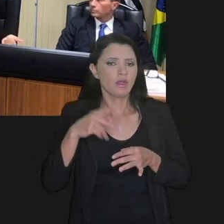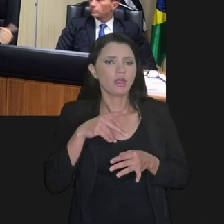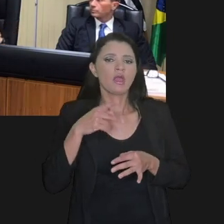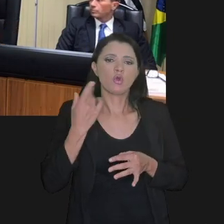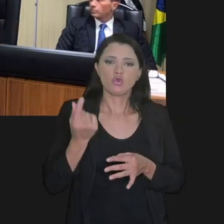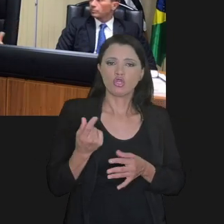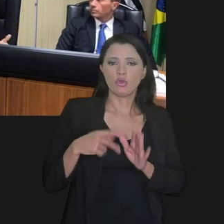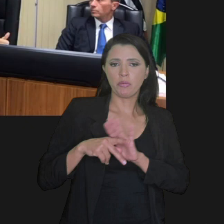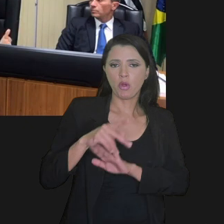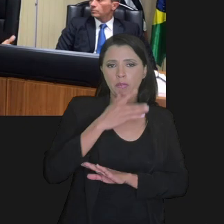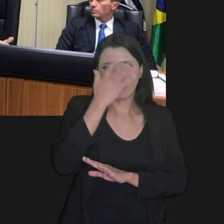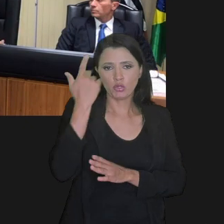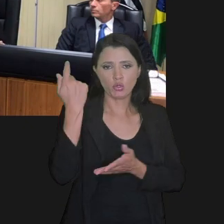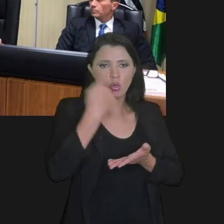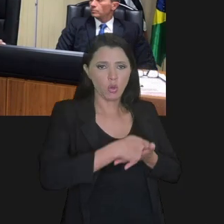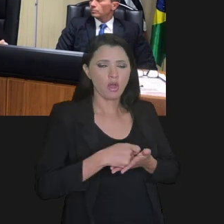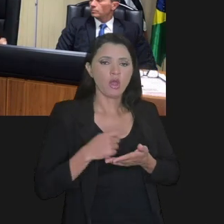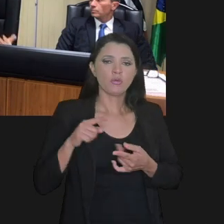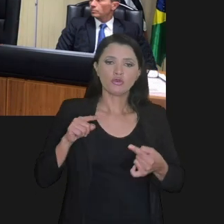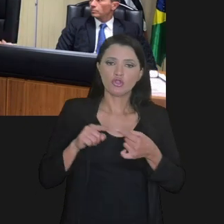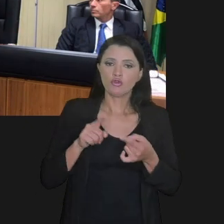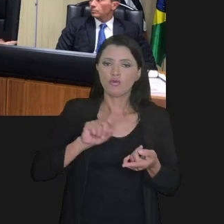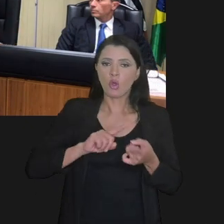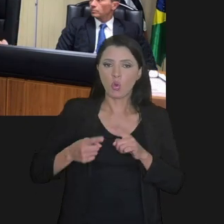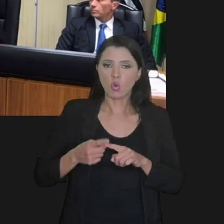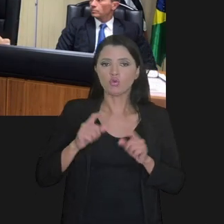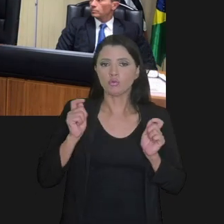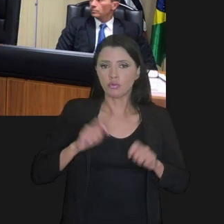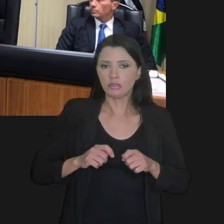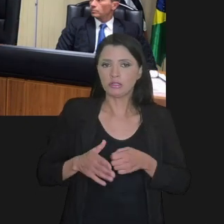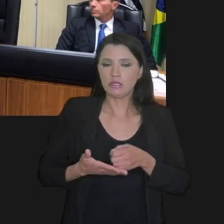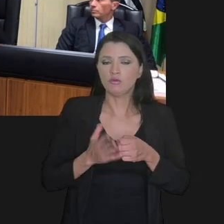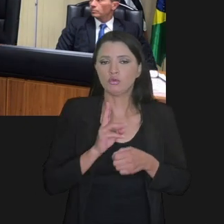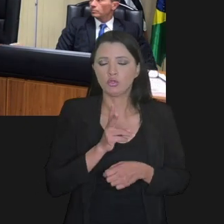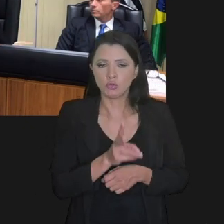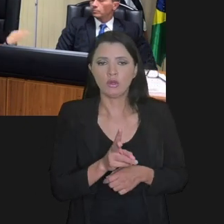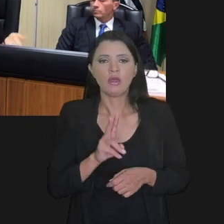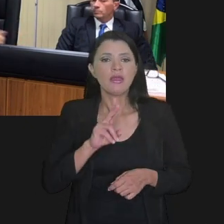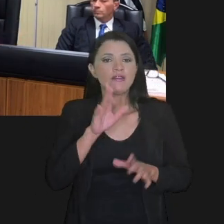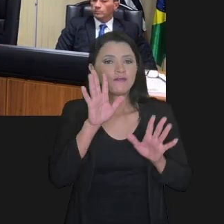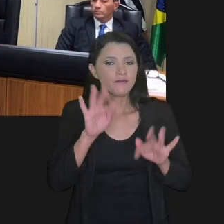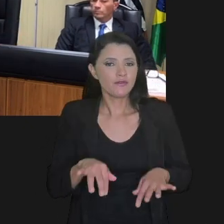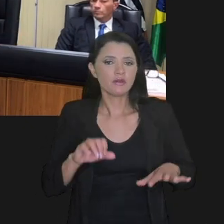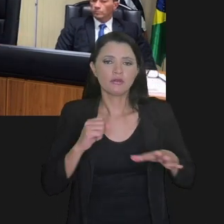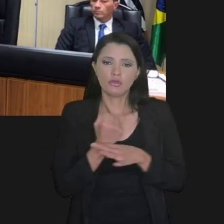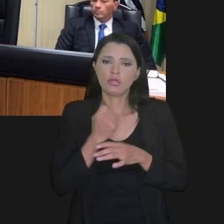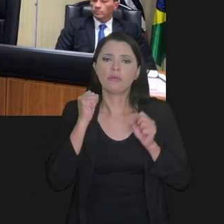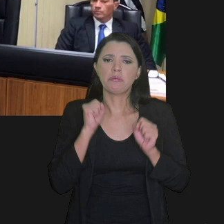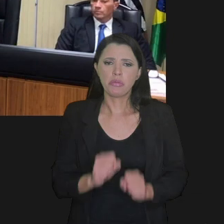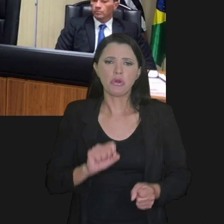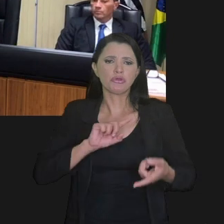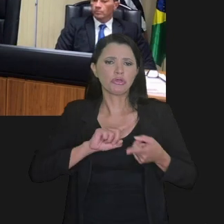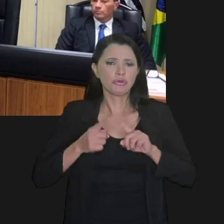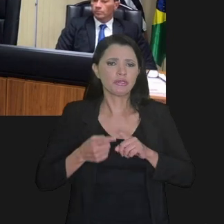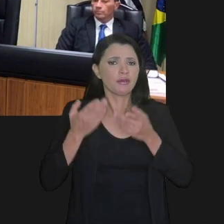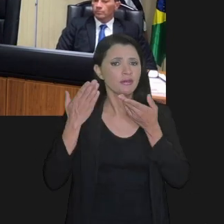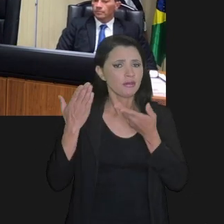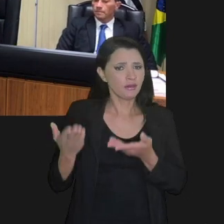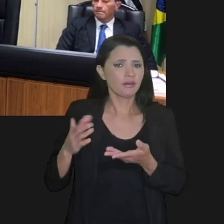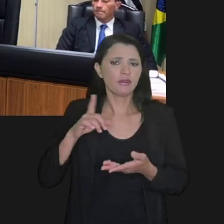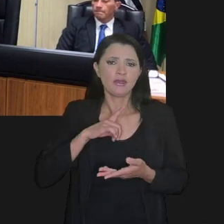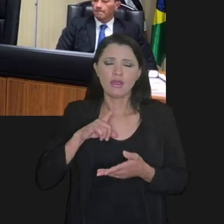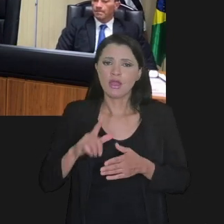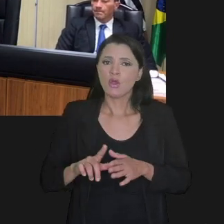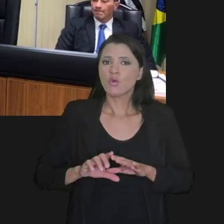fluxo de caixa do contribuinte. Como eu tinha dito, o objetivo é fazer acordos sustentáveis. E, por fim, as garantias também podem ser